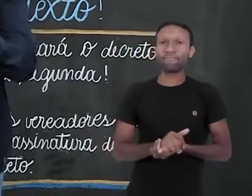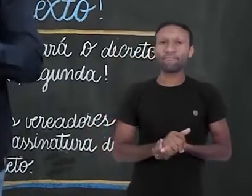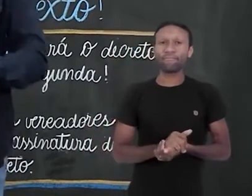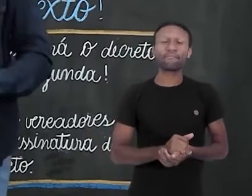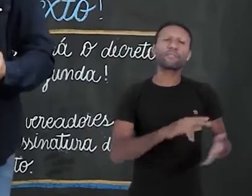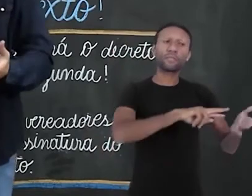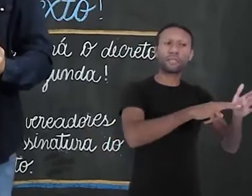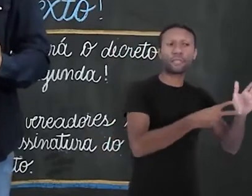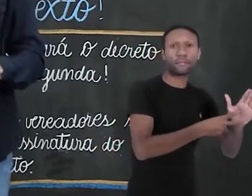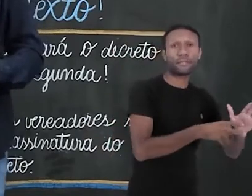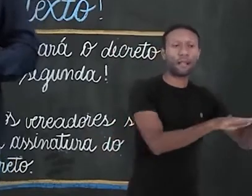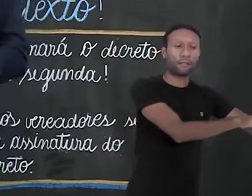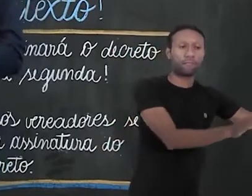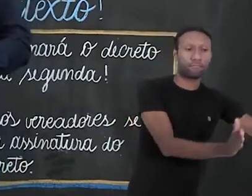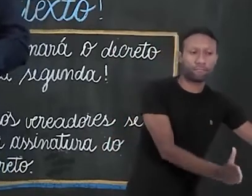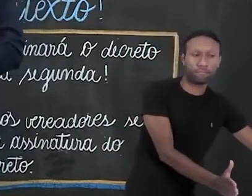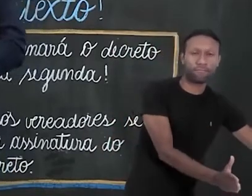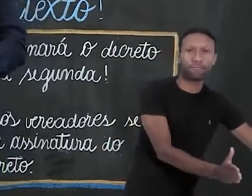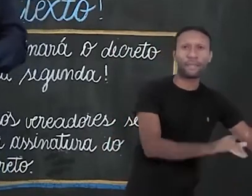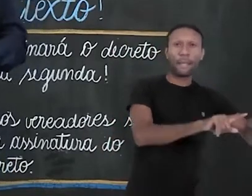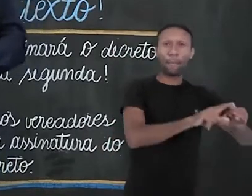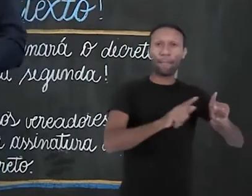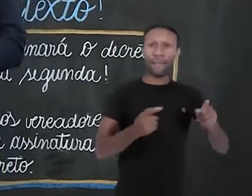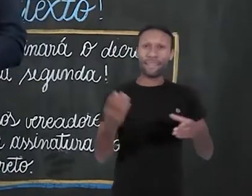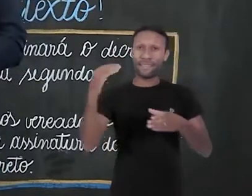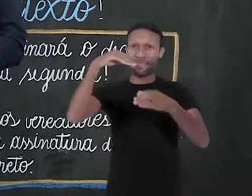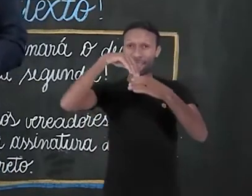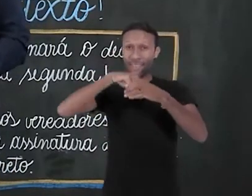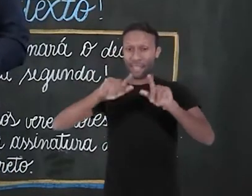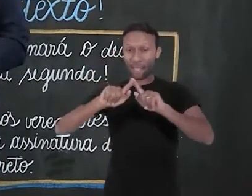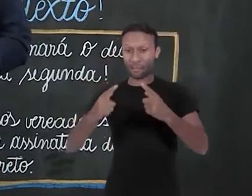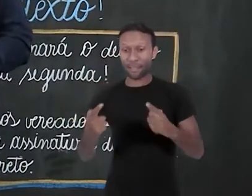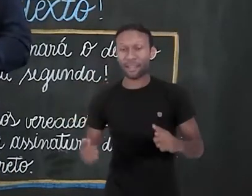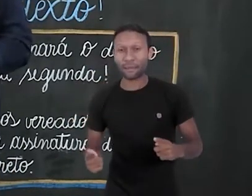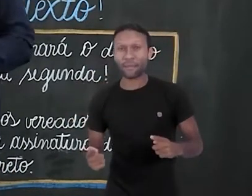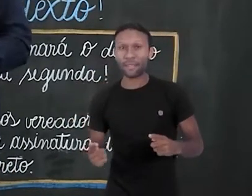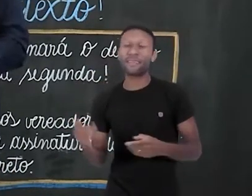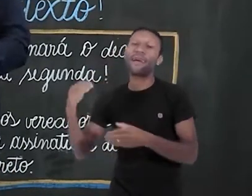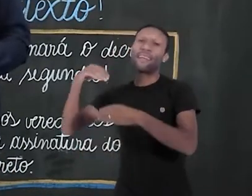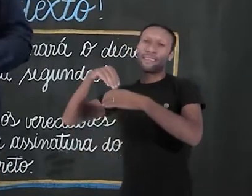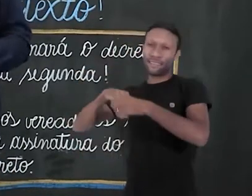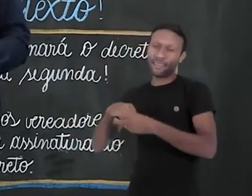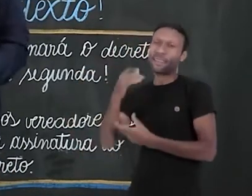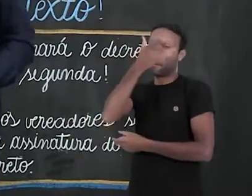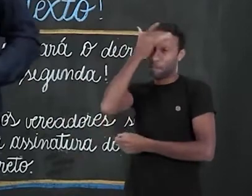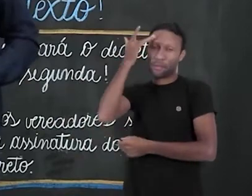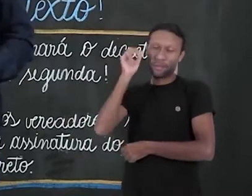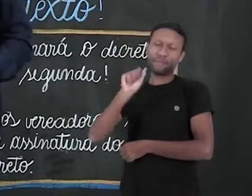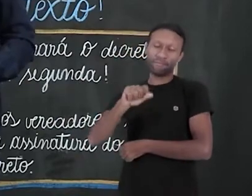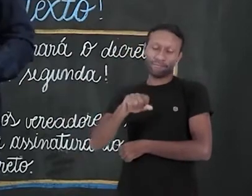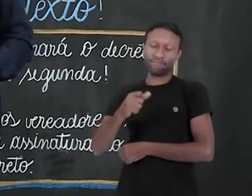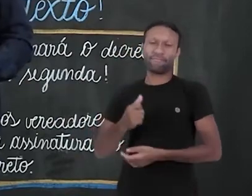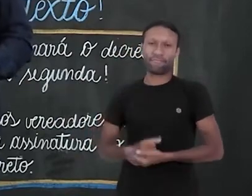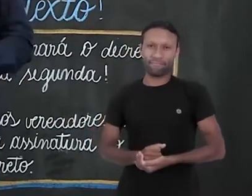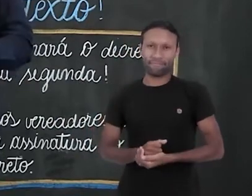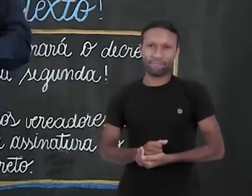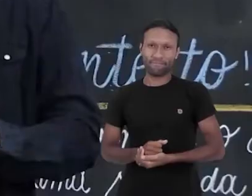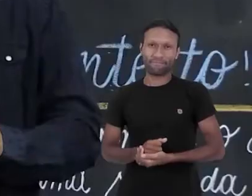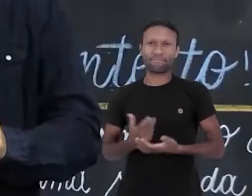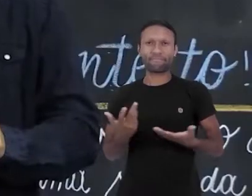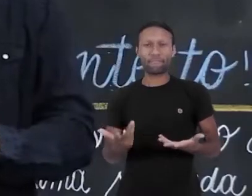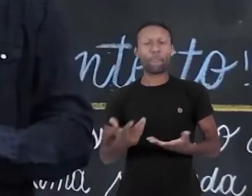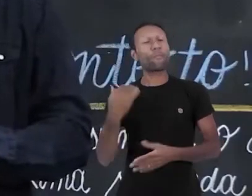do significado. Mas do ponto de vista gramatical, mesa é um sujeito, porque é o elemento sobre o qual eu estou falando nessa oração.